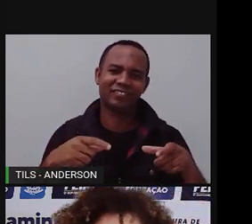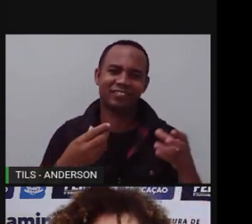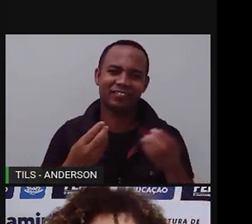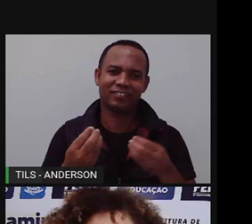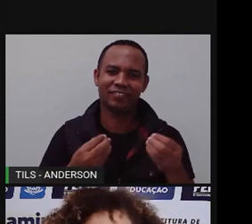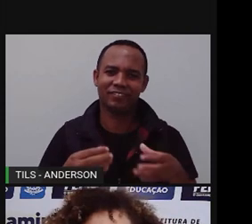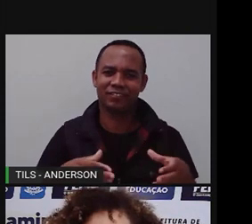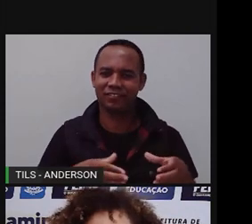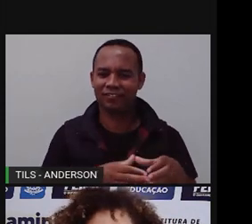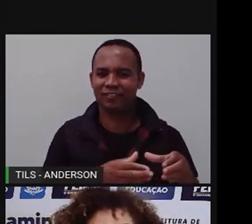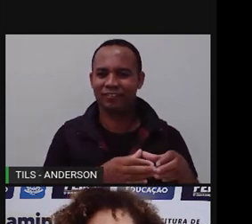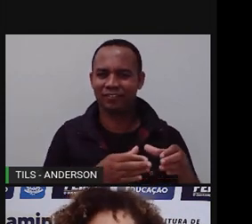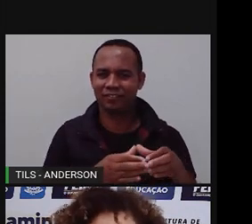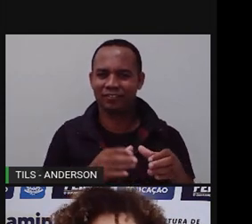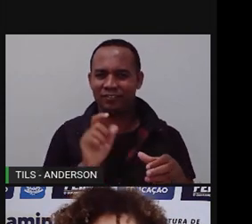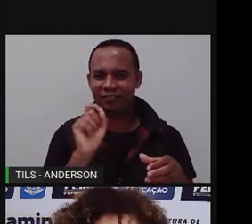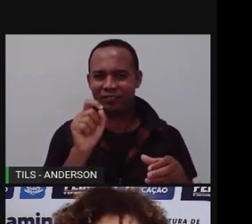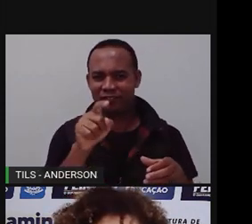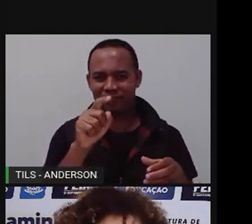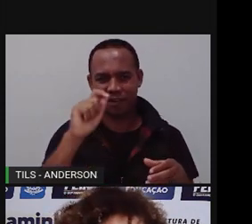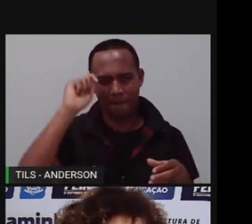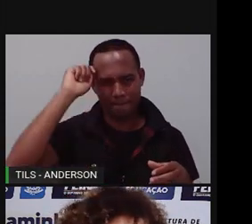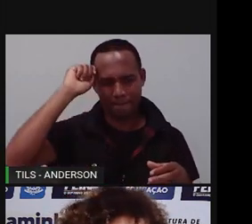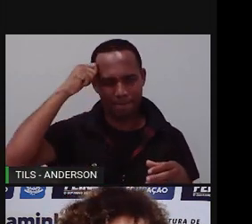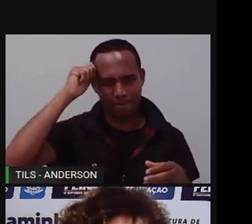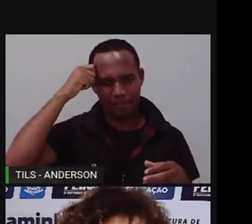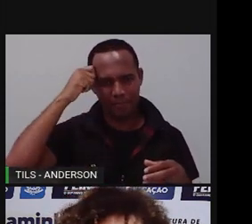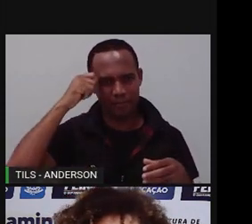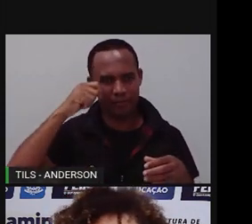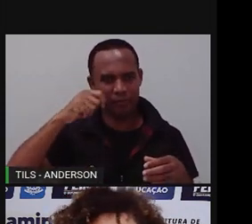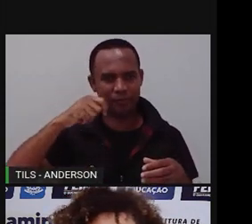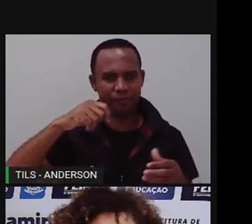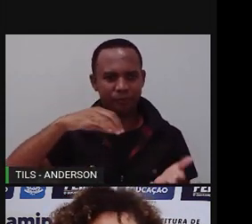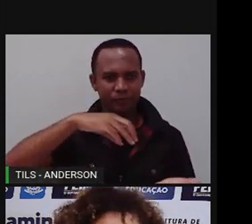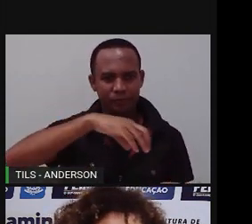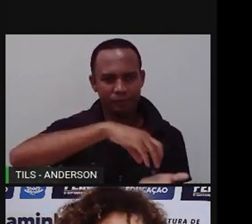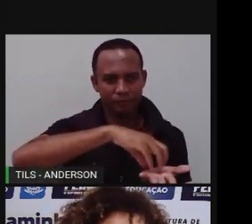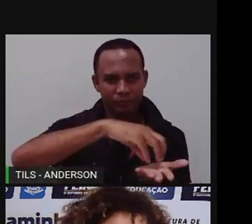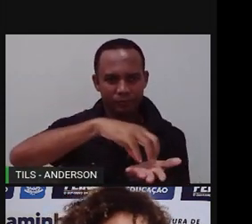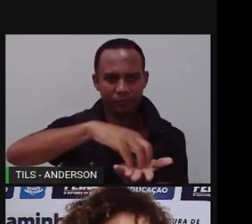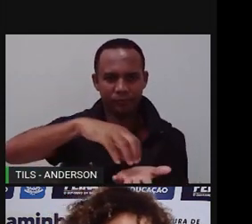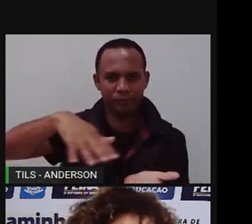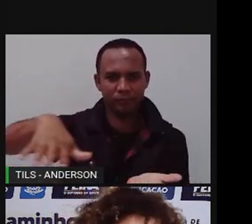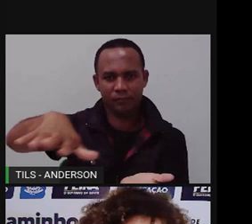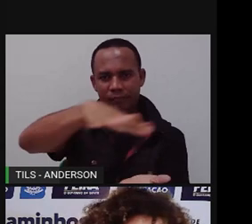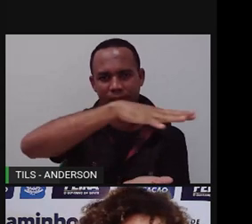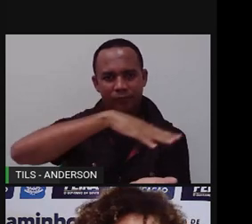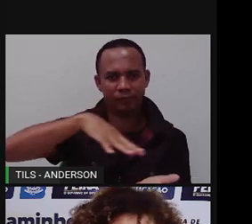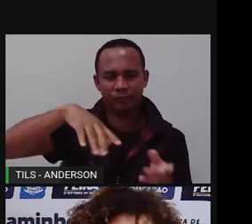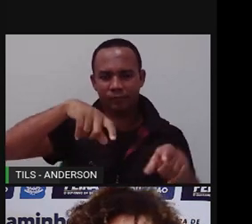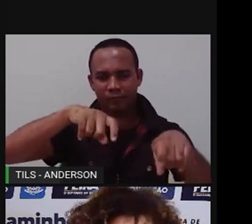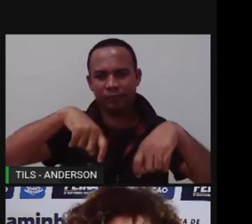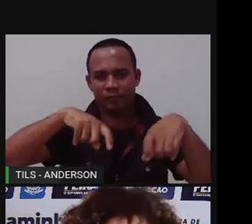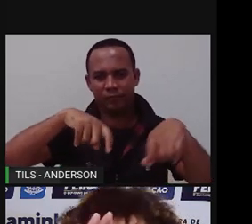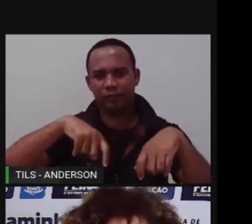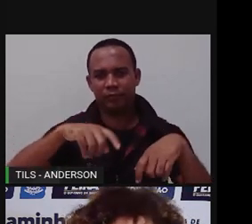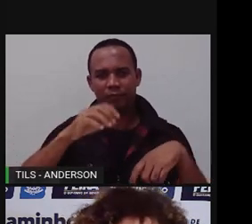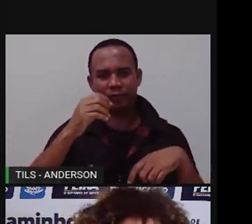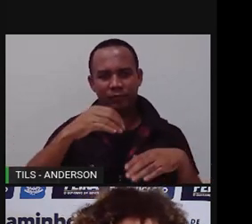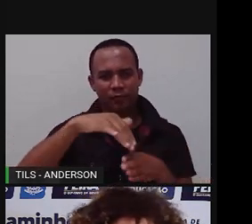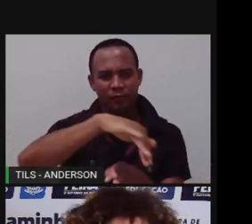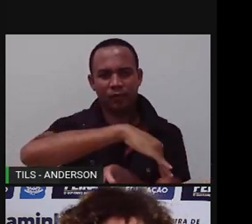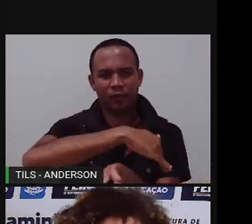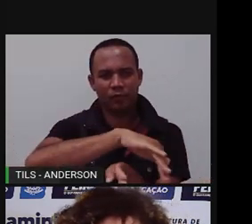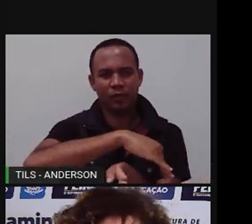Matinha, né? Matinha dos pretos aí, essa é a praça, Anderson, tá? Da matinha, você seguindo essa rua